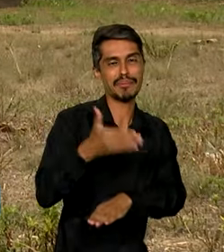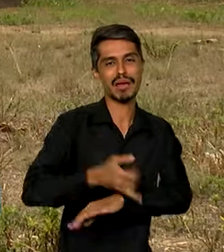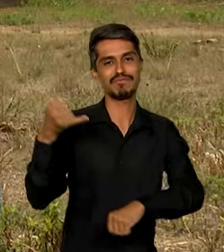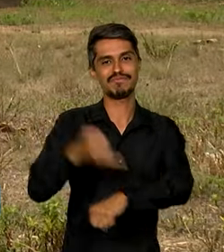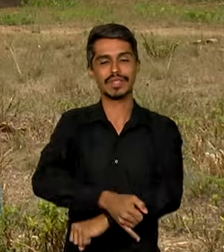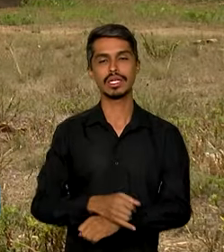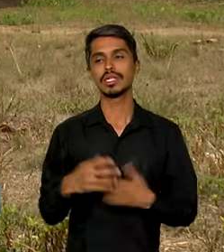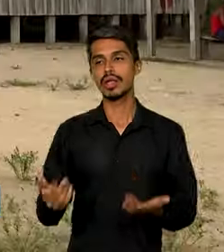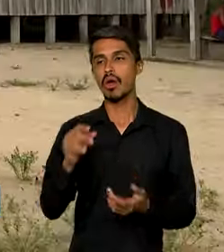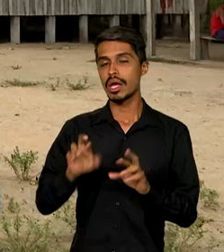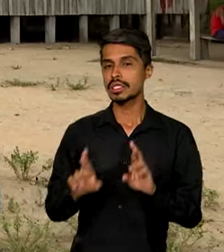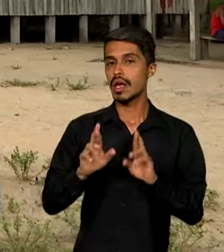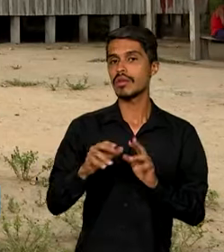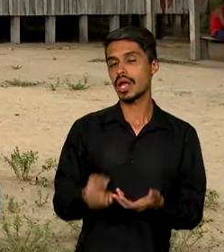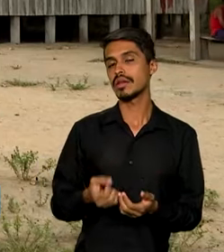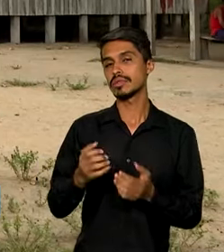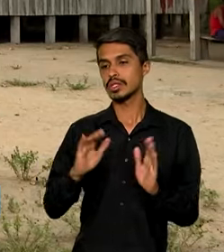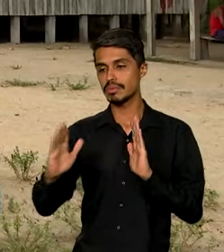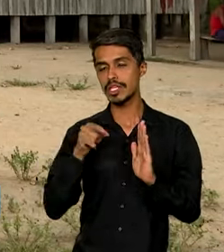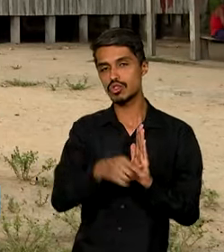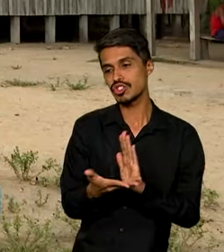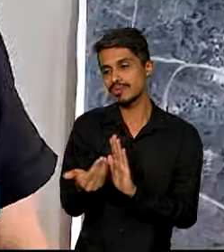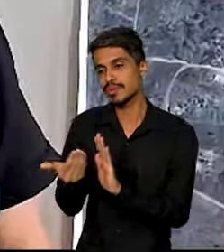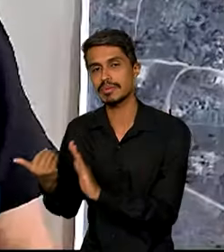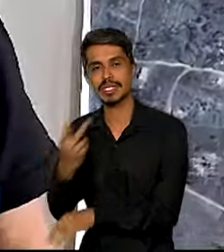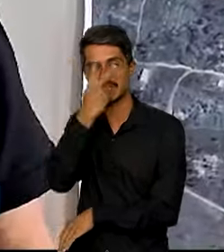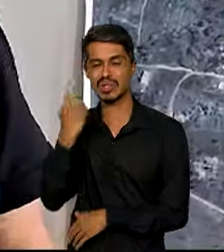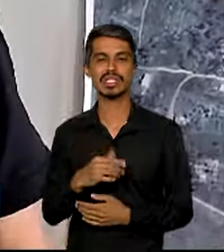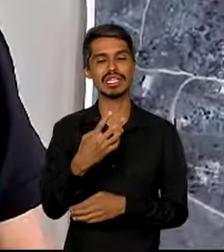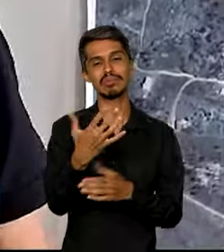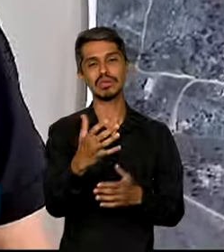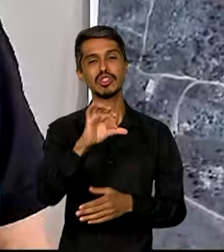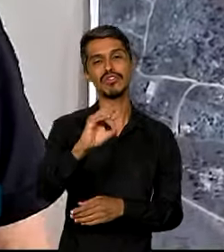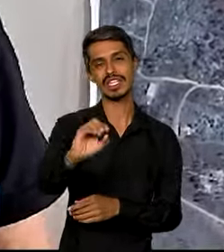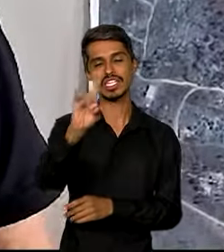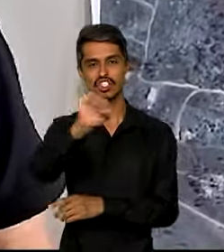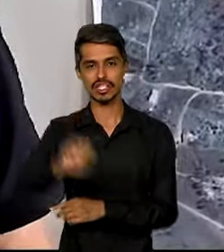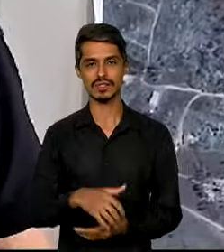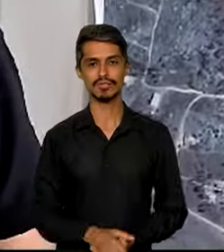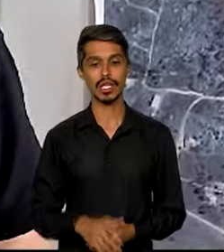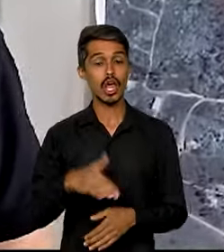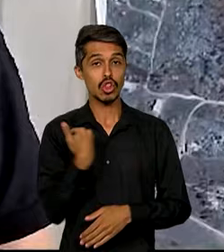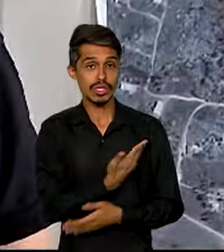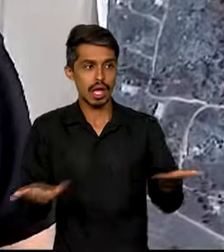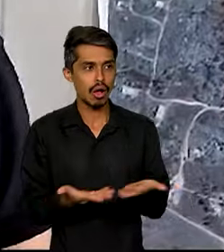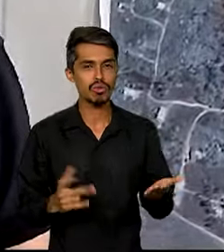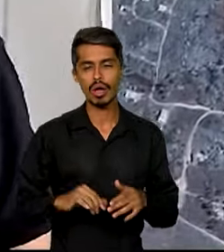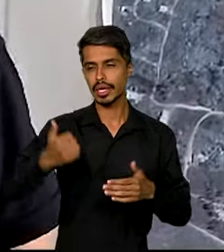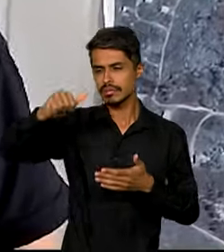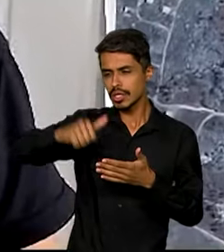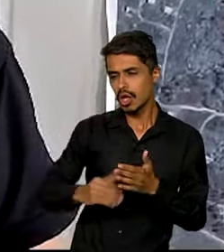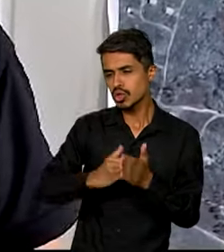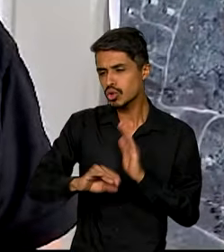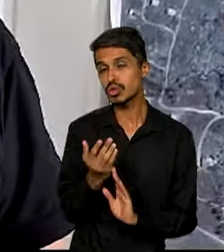é de que a desintrusão dos territórios dure pelo menos 90 dias. Nessa nova fase, a gente vai repassar todos os pontos já identificados na